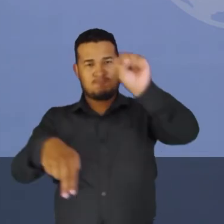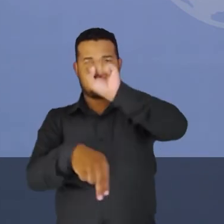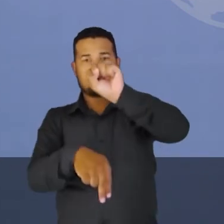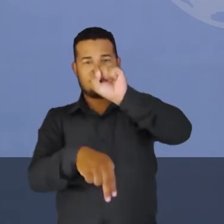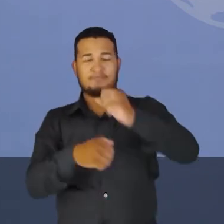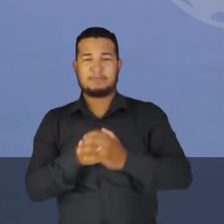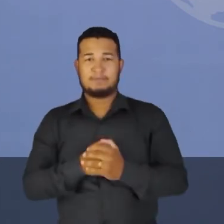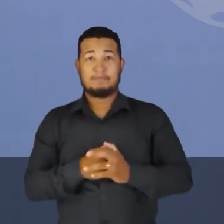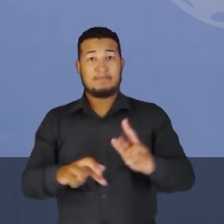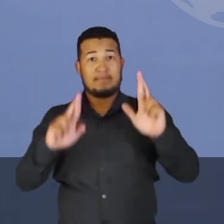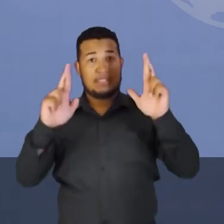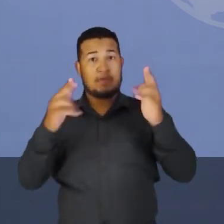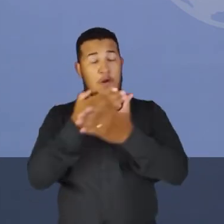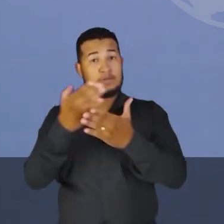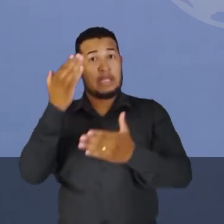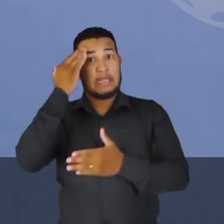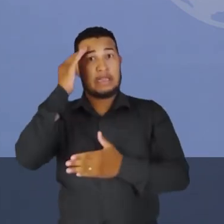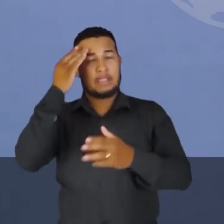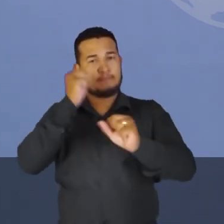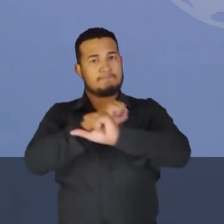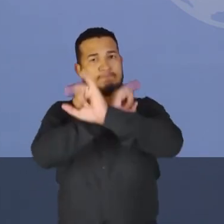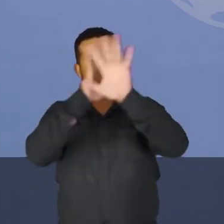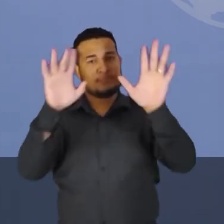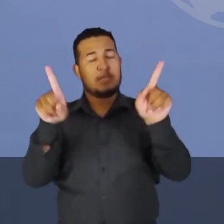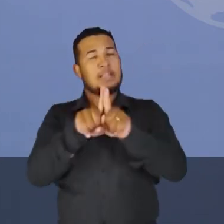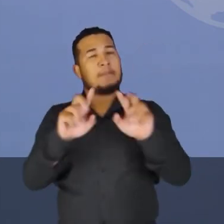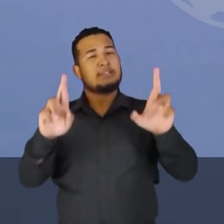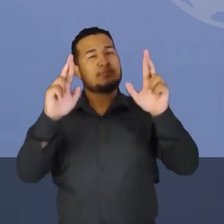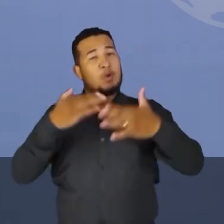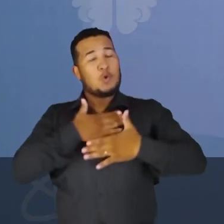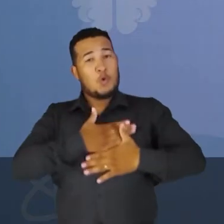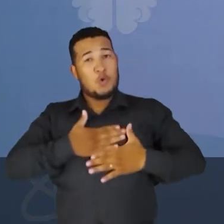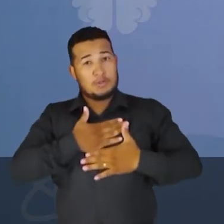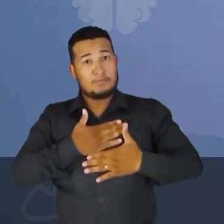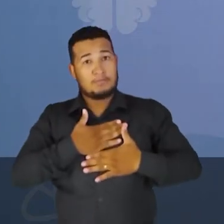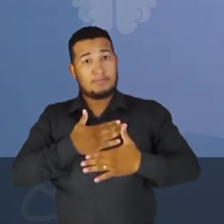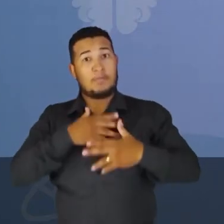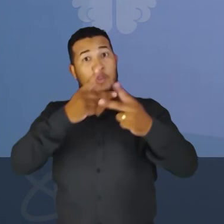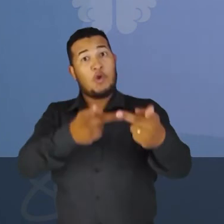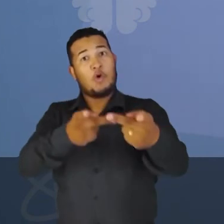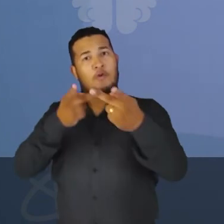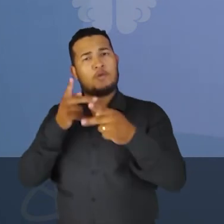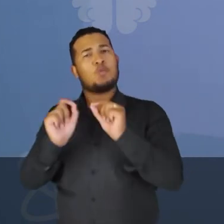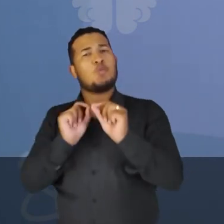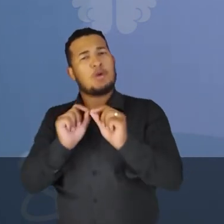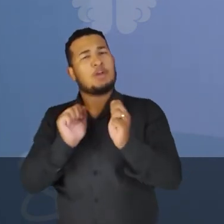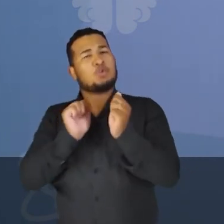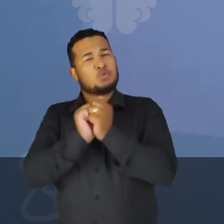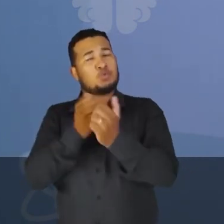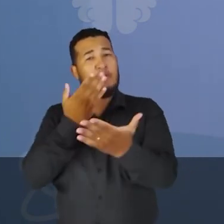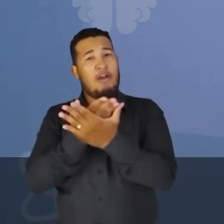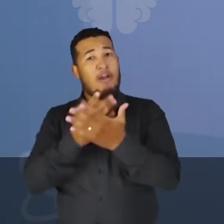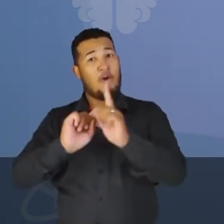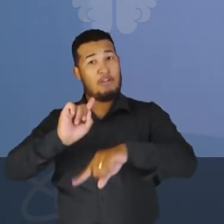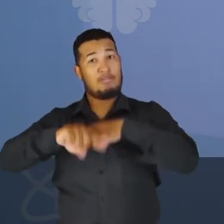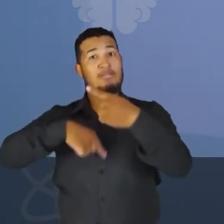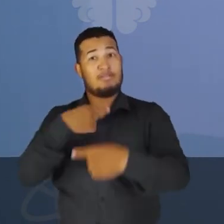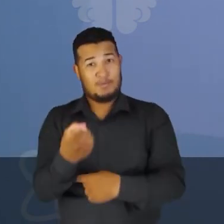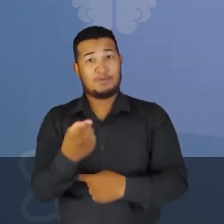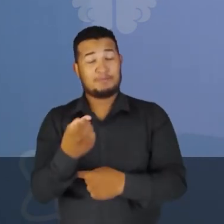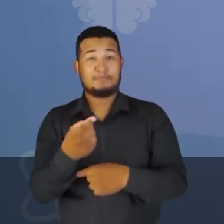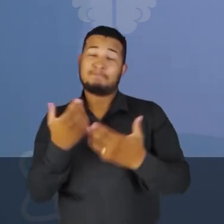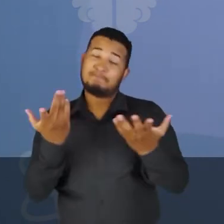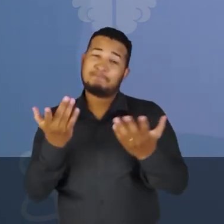você tenha entendido. Espero que você tenha gostado. Já te convido para estar conosco na próxima aula.